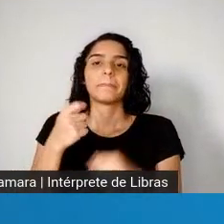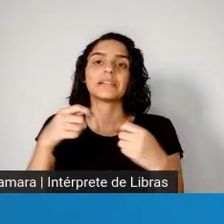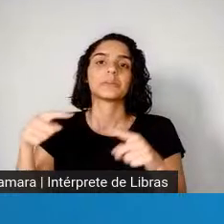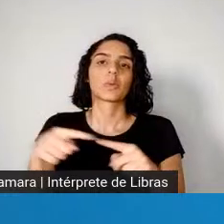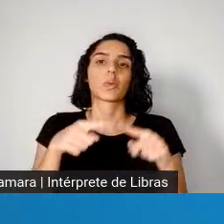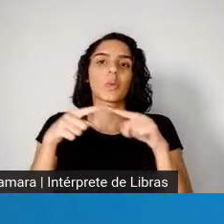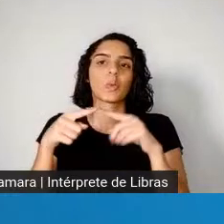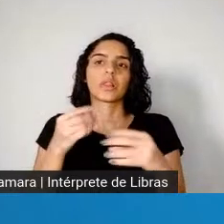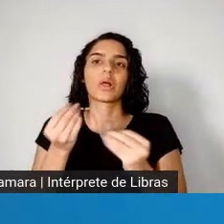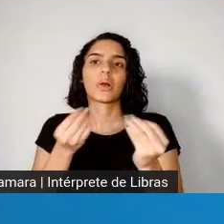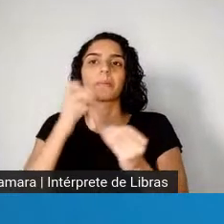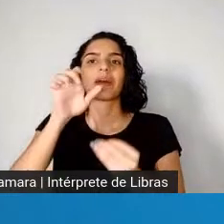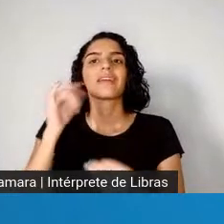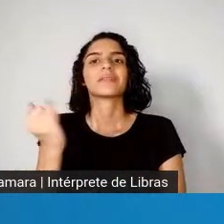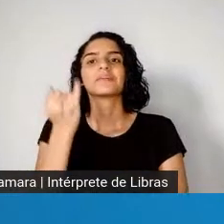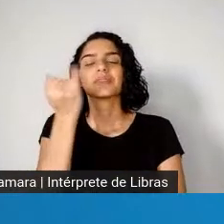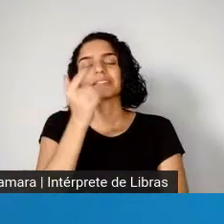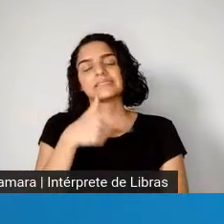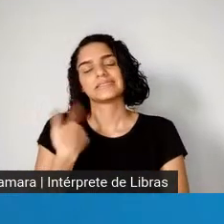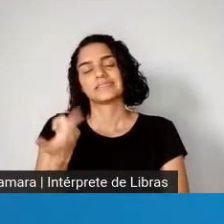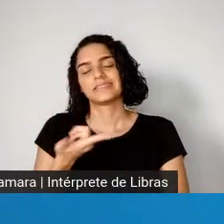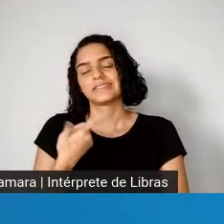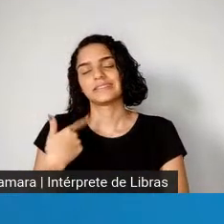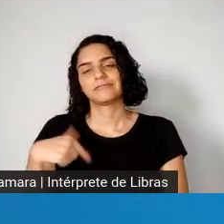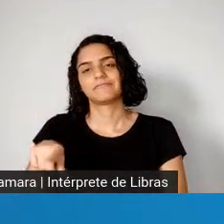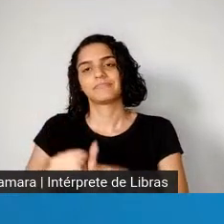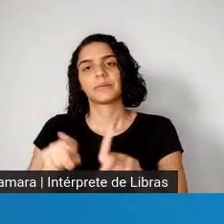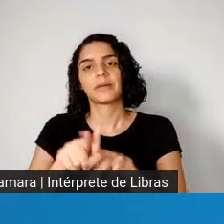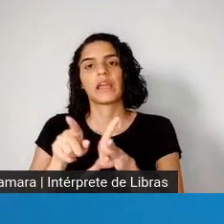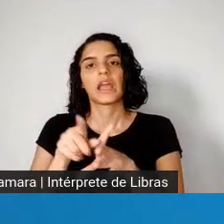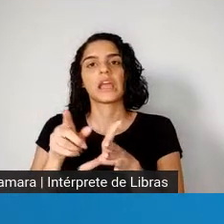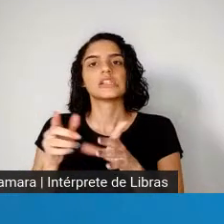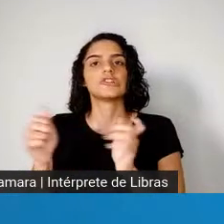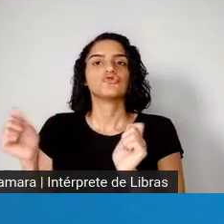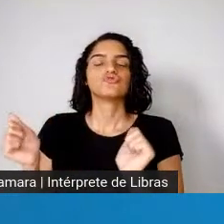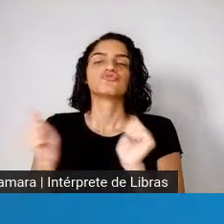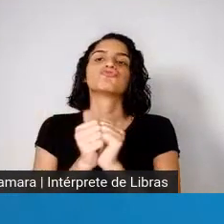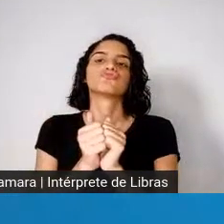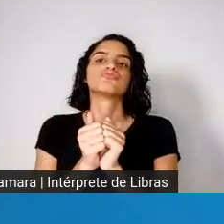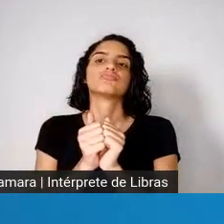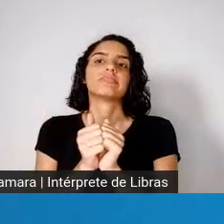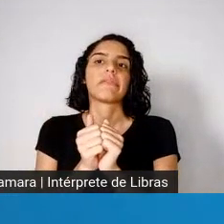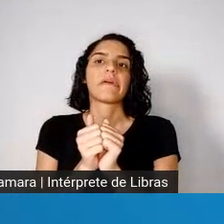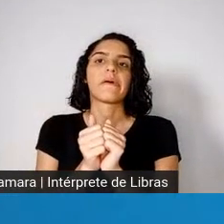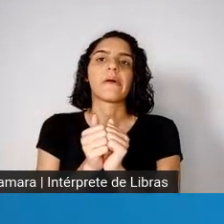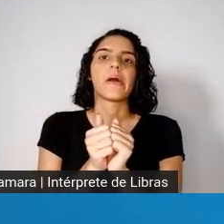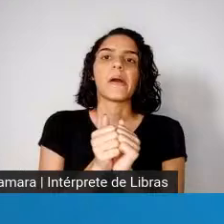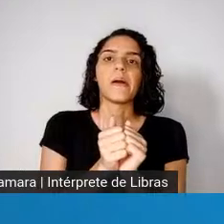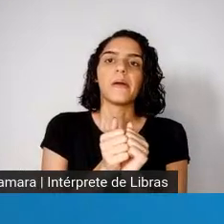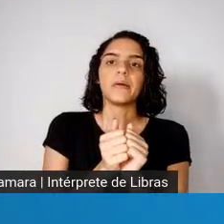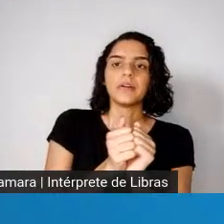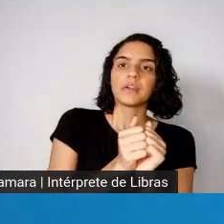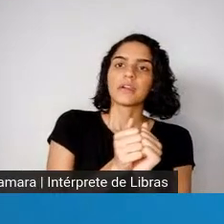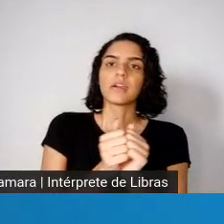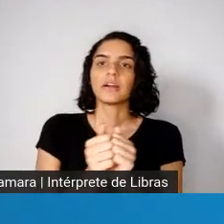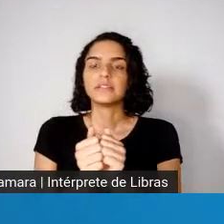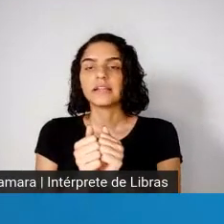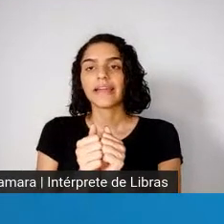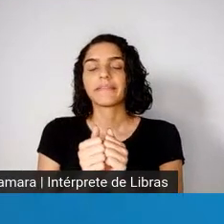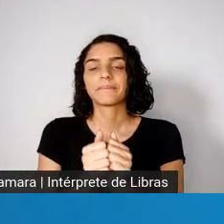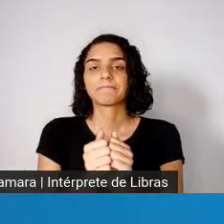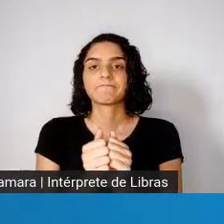isso teria para a gente, para a gente, inclusive, se inserir, né? Apesar desse contexto muito, muito,